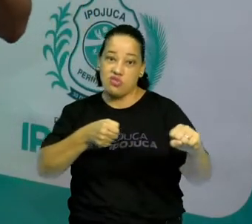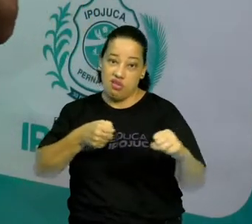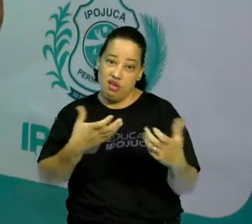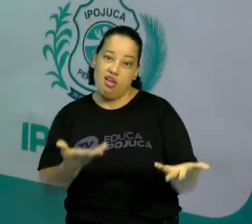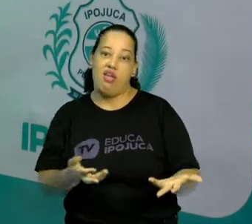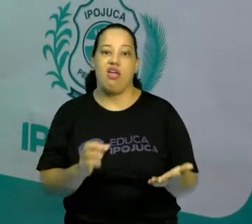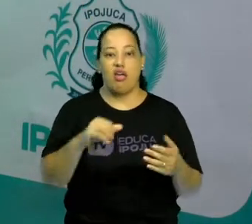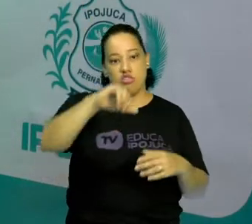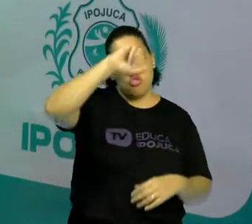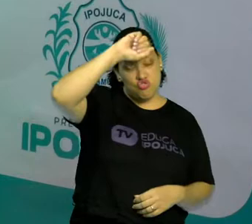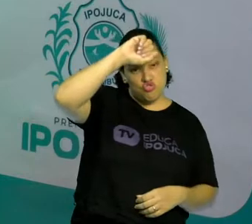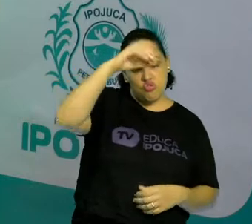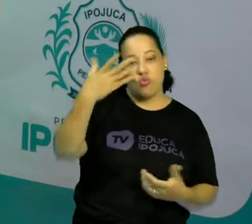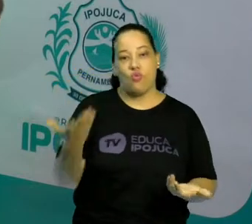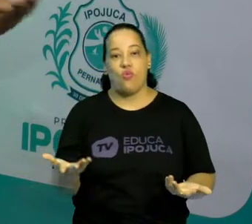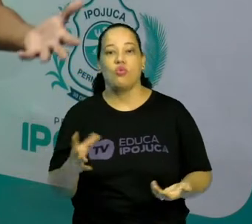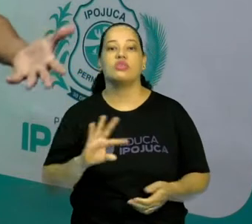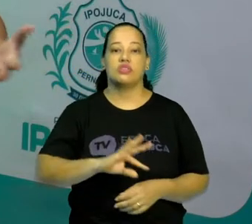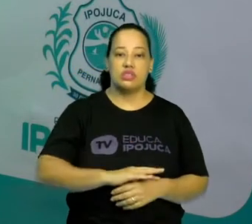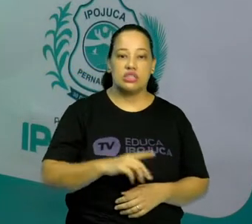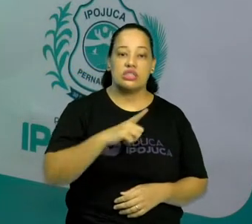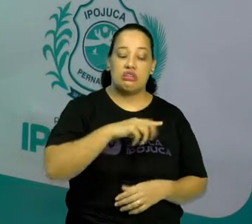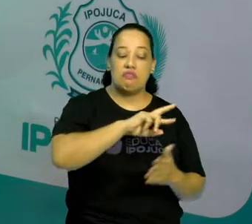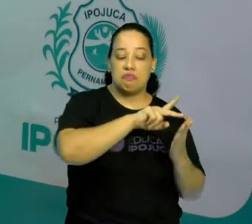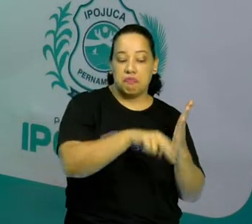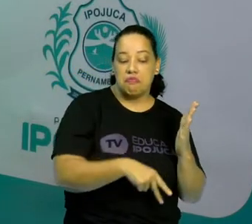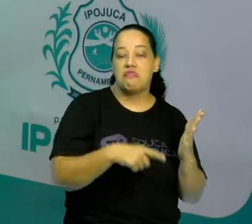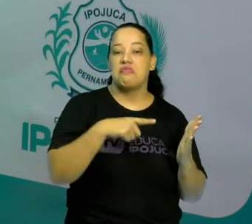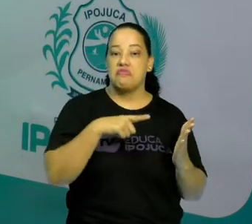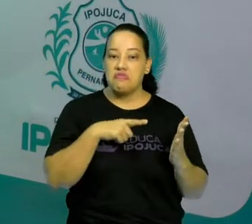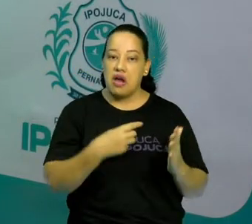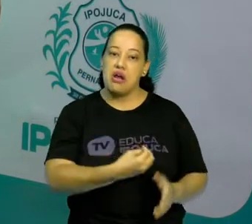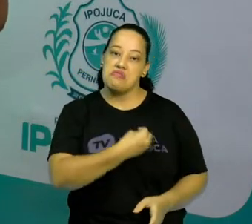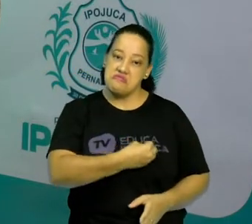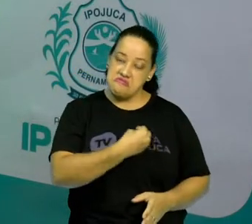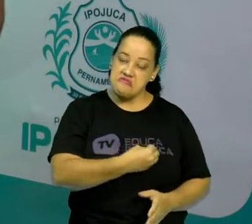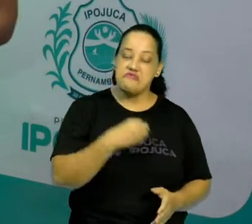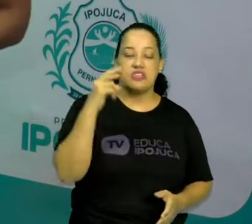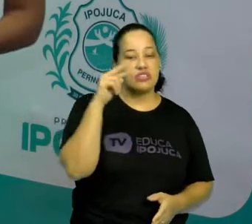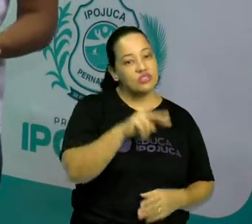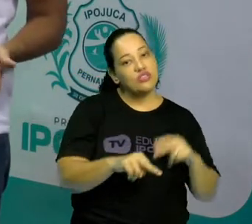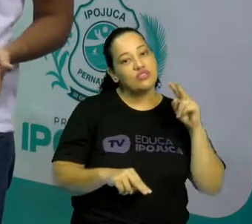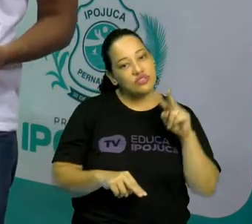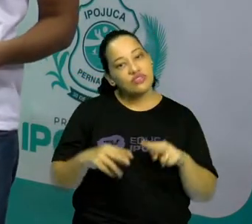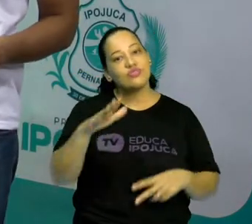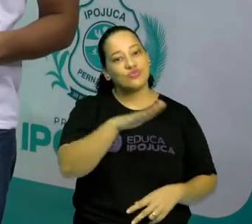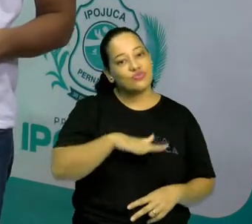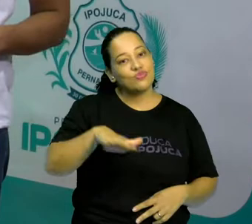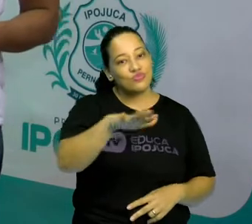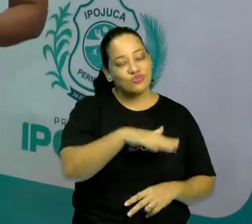frequentes que a gente comumente vê no nosso dia a dia, na nossa sociedade.